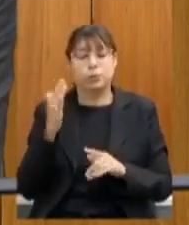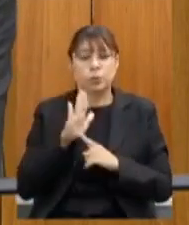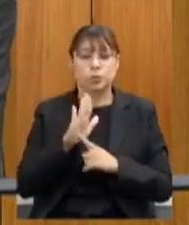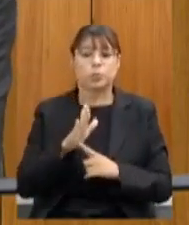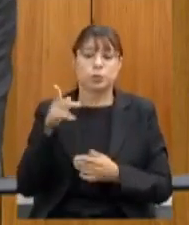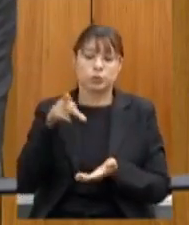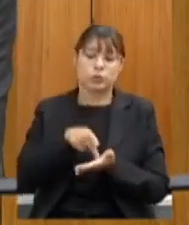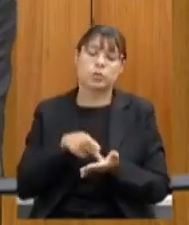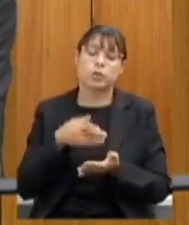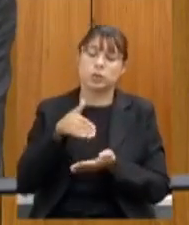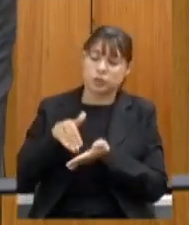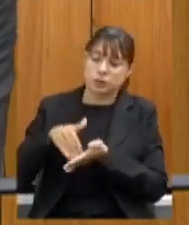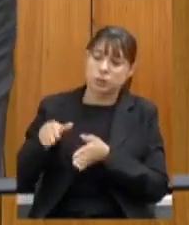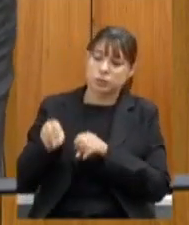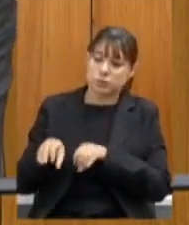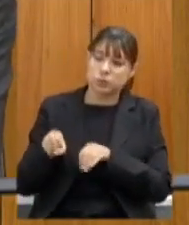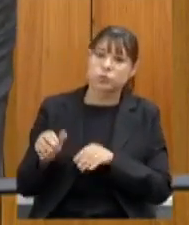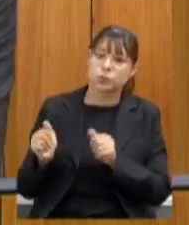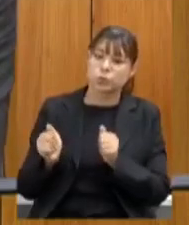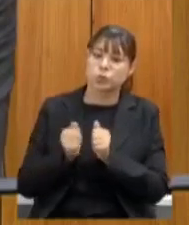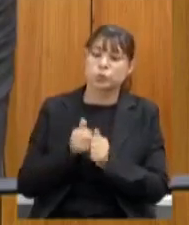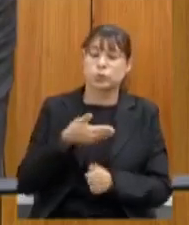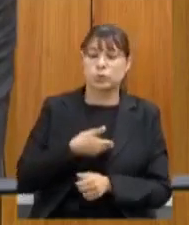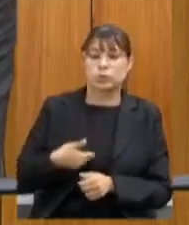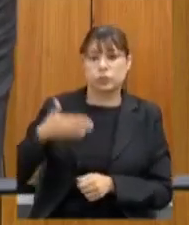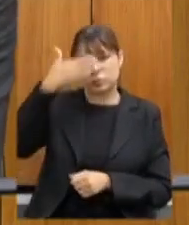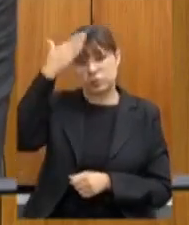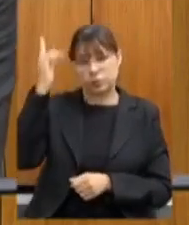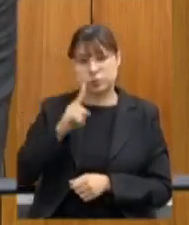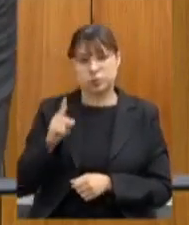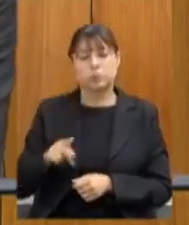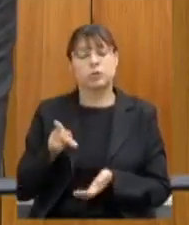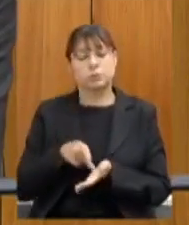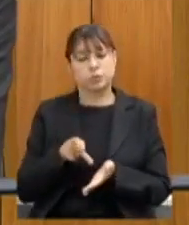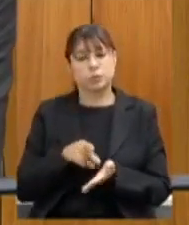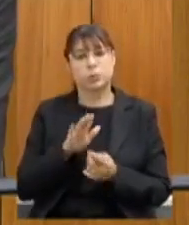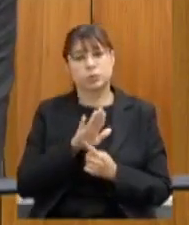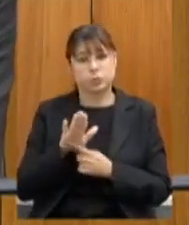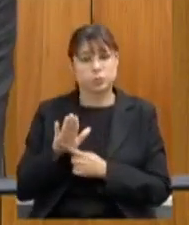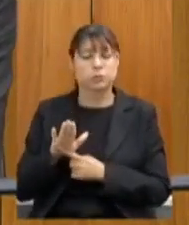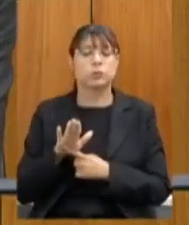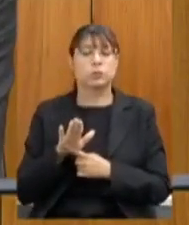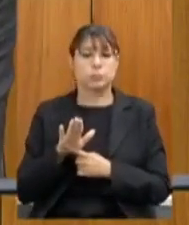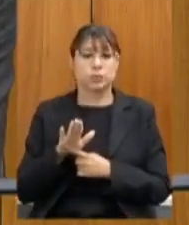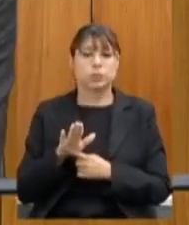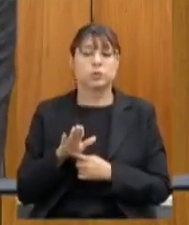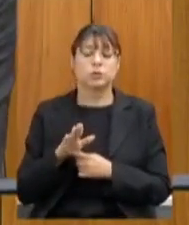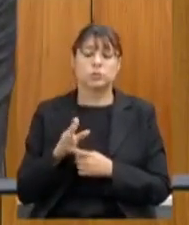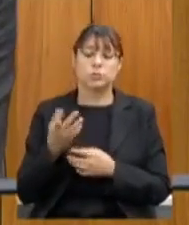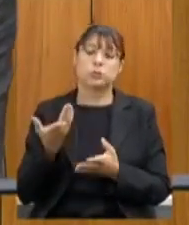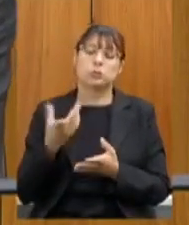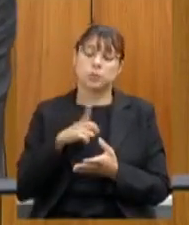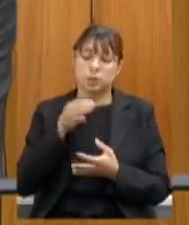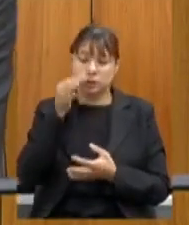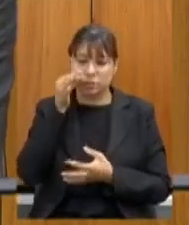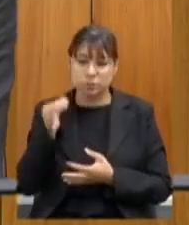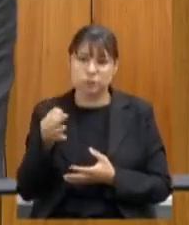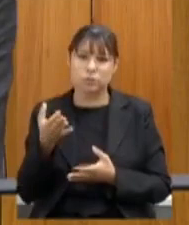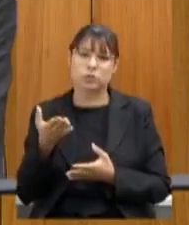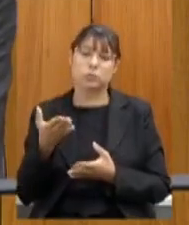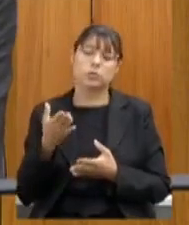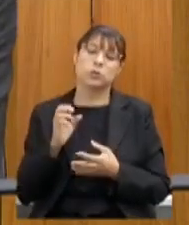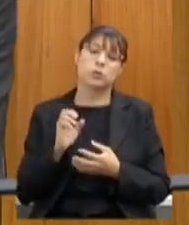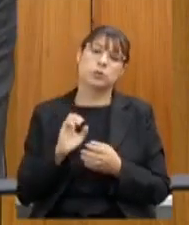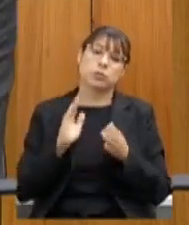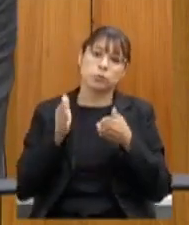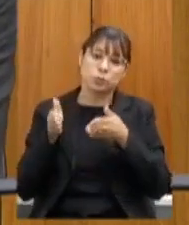prática e a Secretaria de Educação junto com o governo Zema tem mostrado isso na prática colocando sua atenção voltada para a